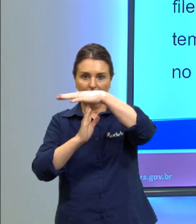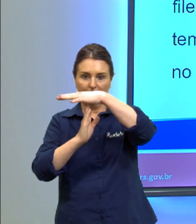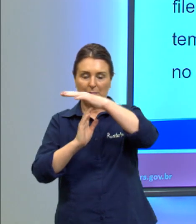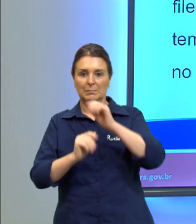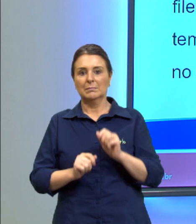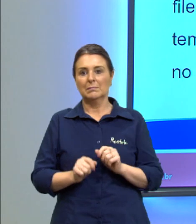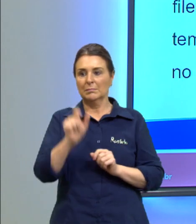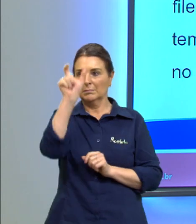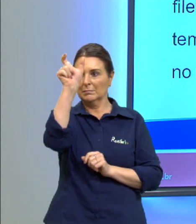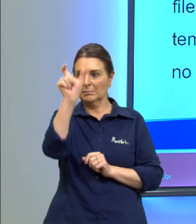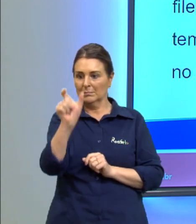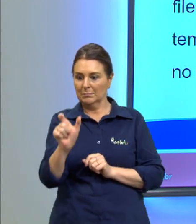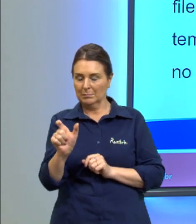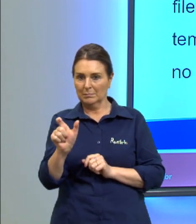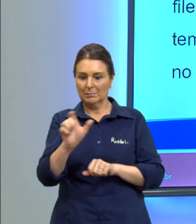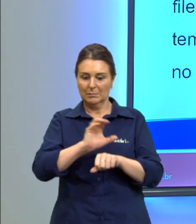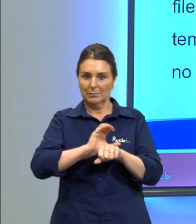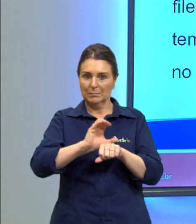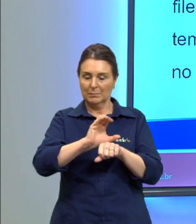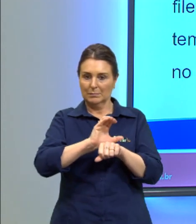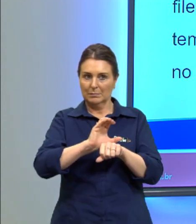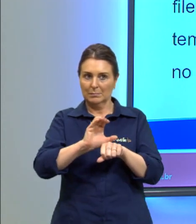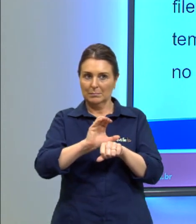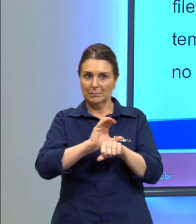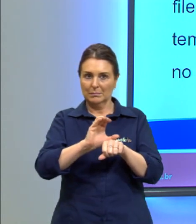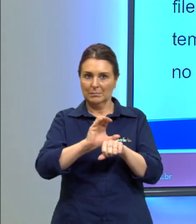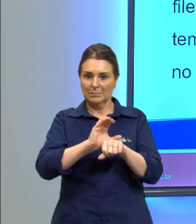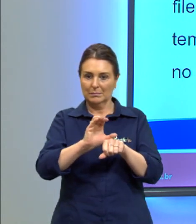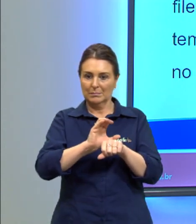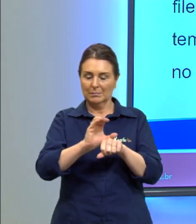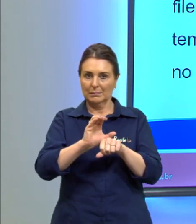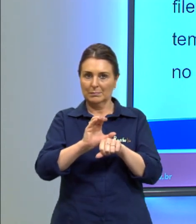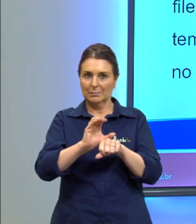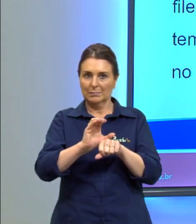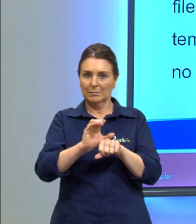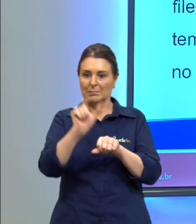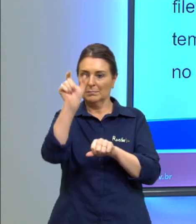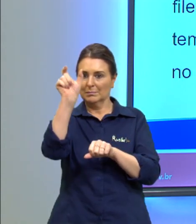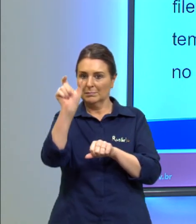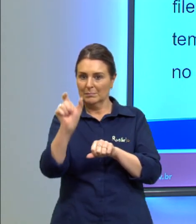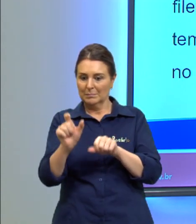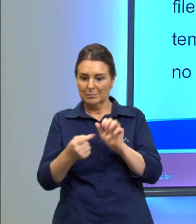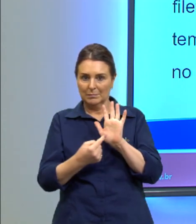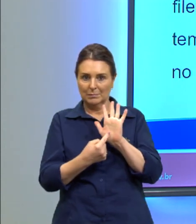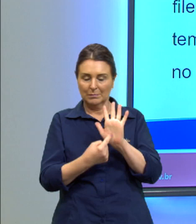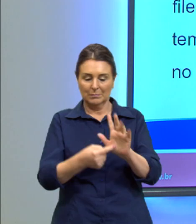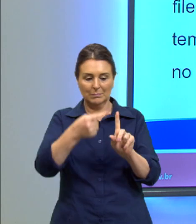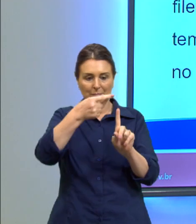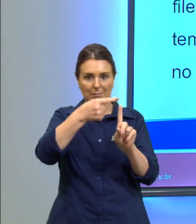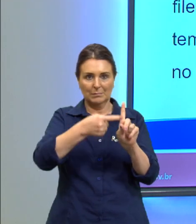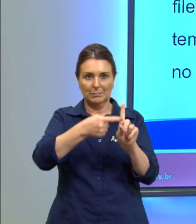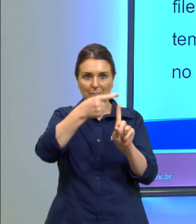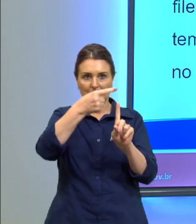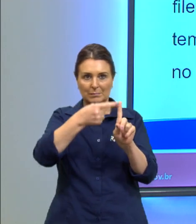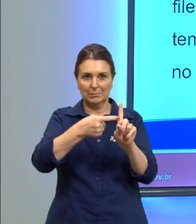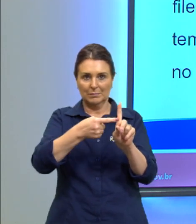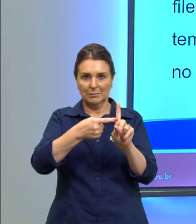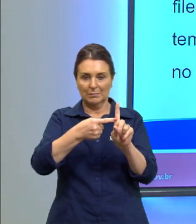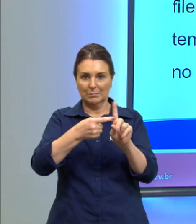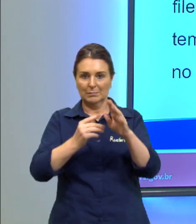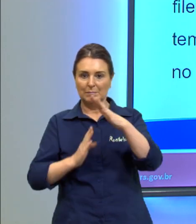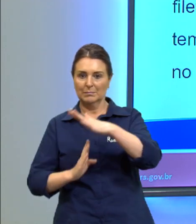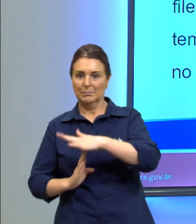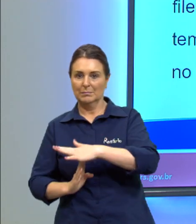na cor cinza que é aqui abaixo os filetes mostrando as temperaturas mínima e máxima